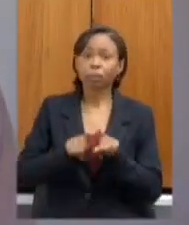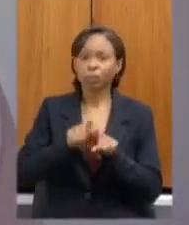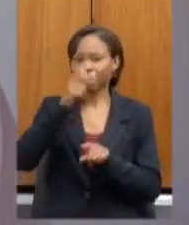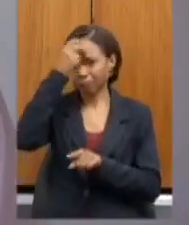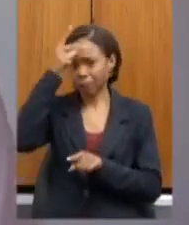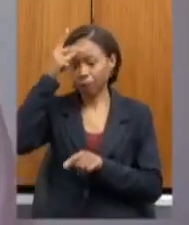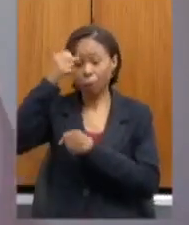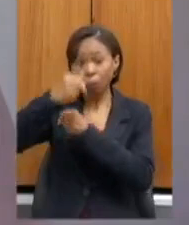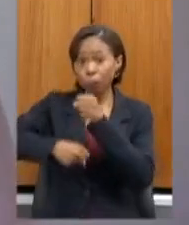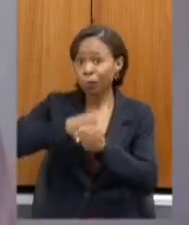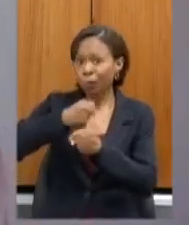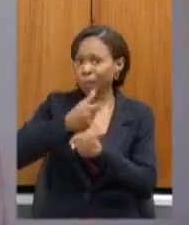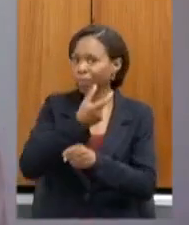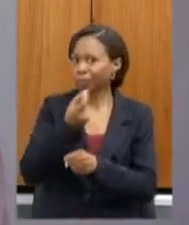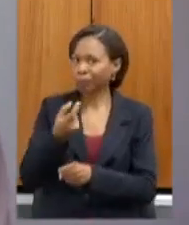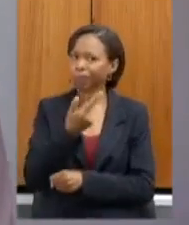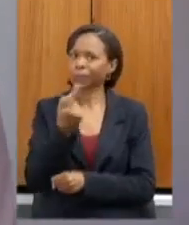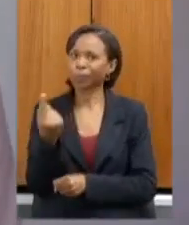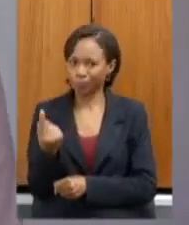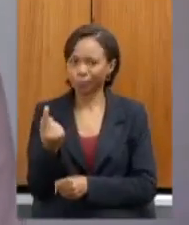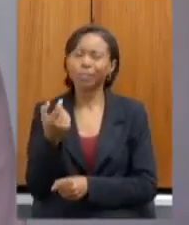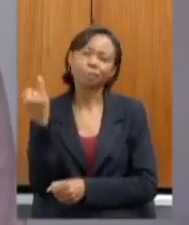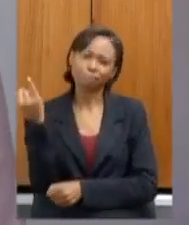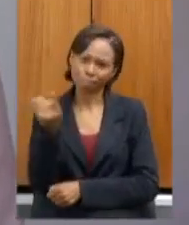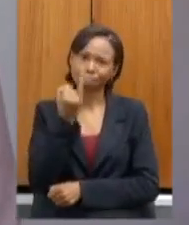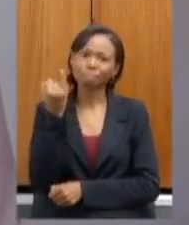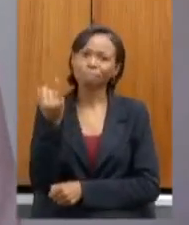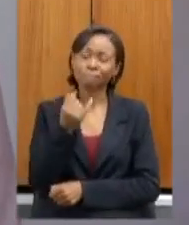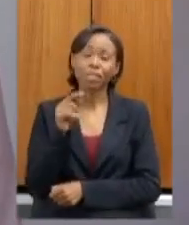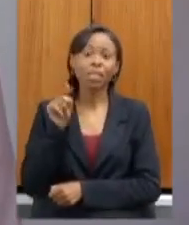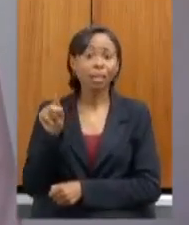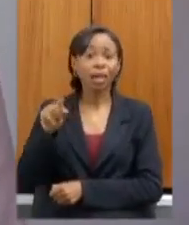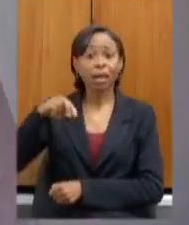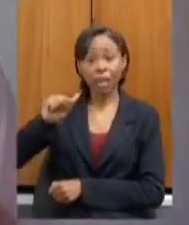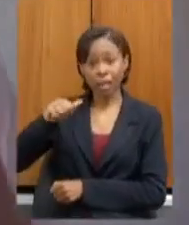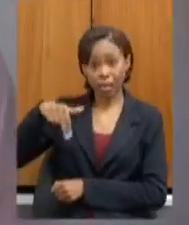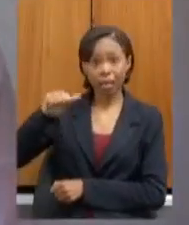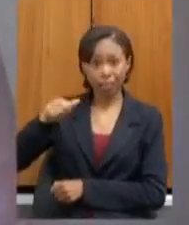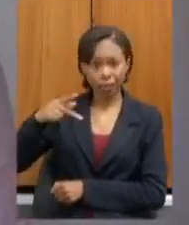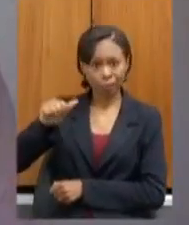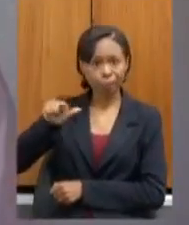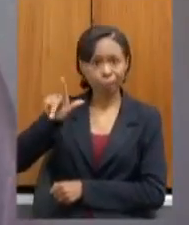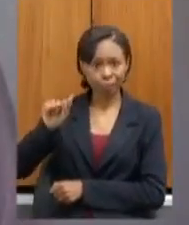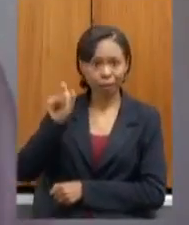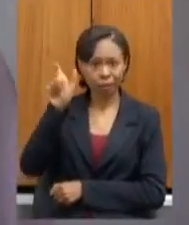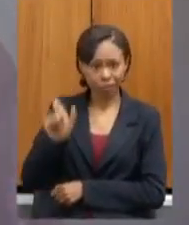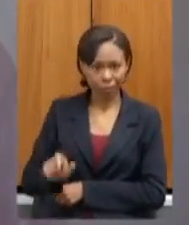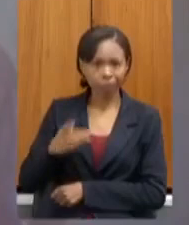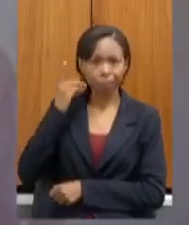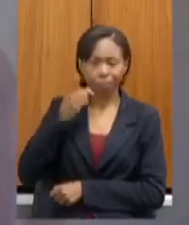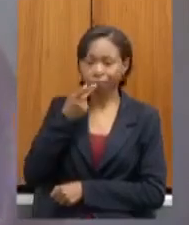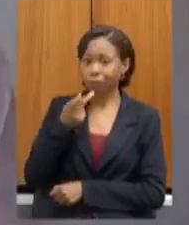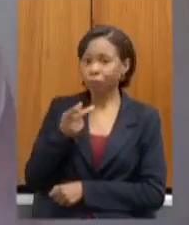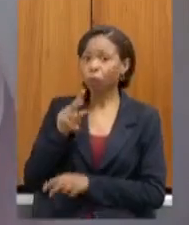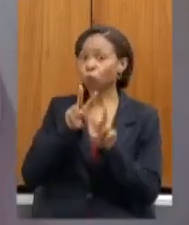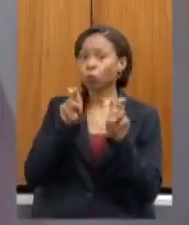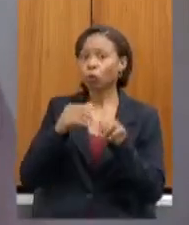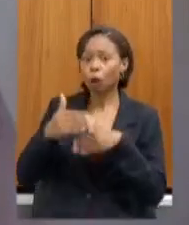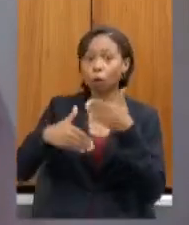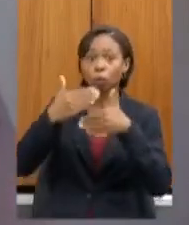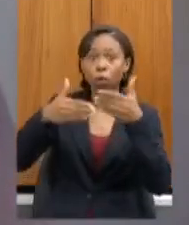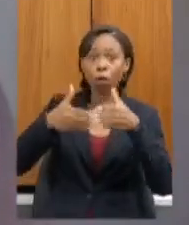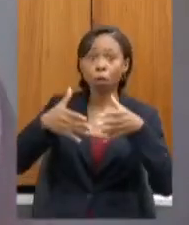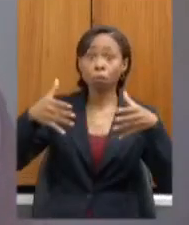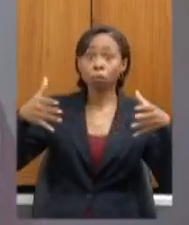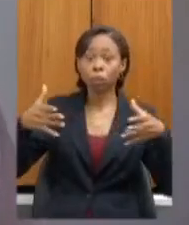2021 isso também é um ponto importante que a deputada Ana Paula Siqueira falou em relação ao aumento da busca por